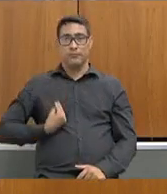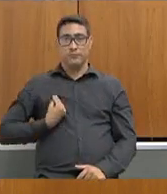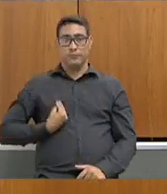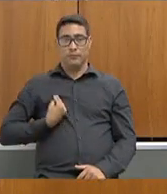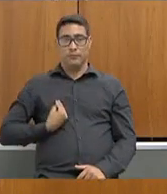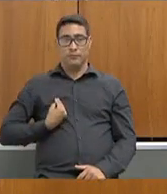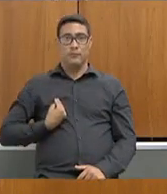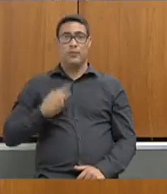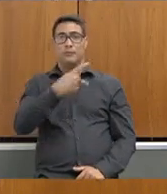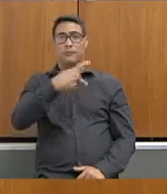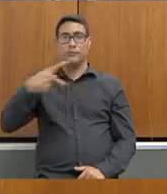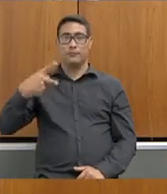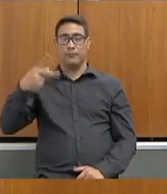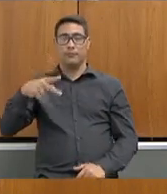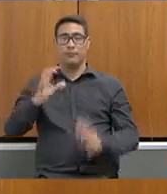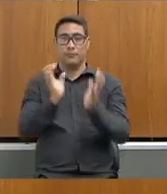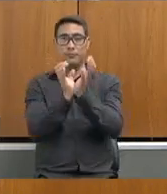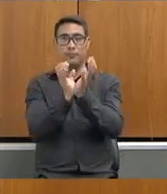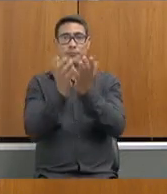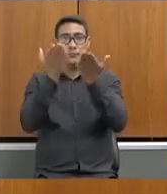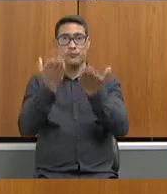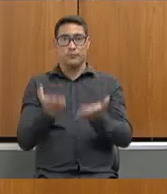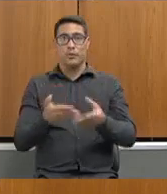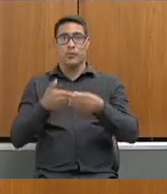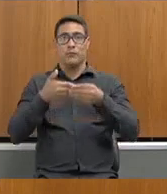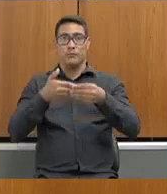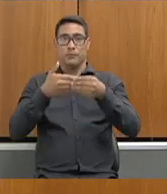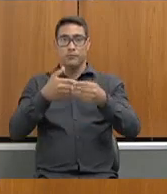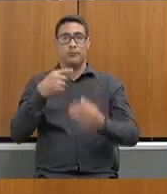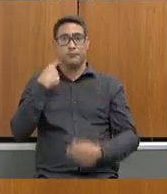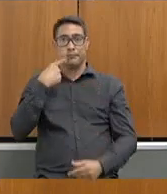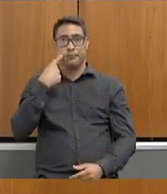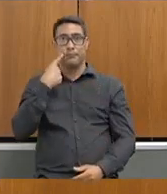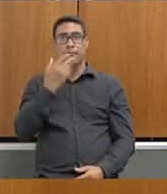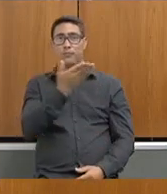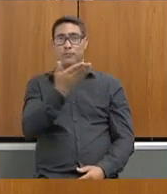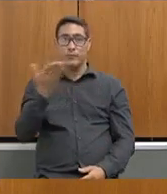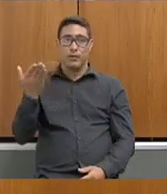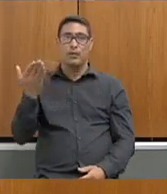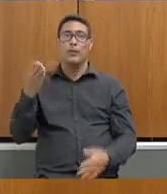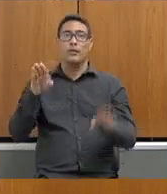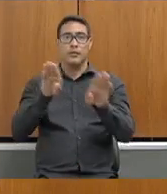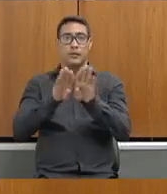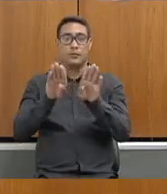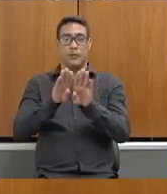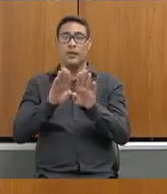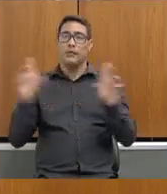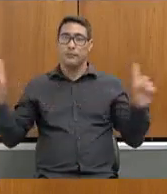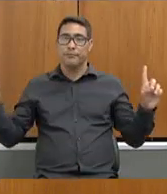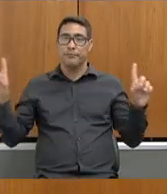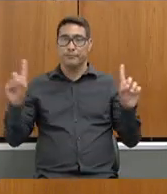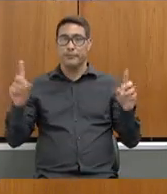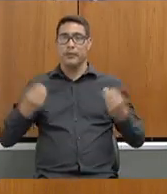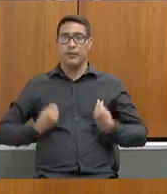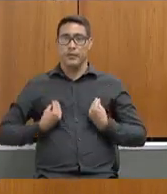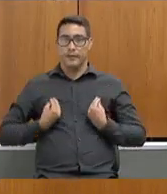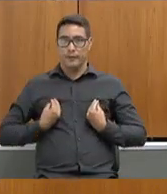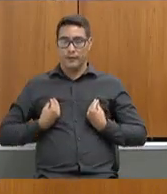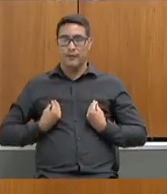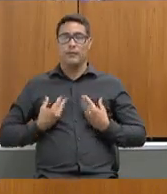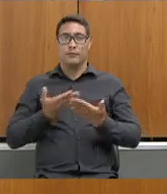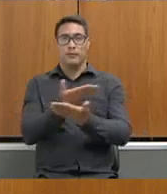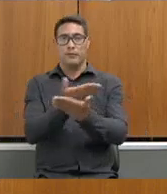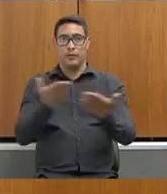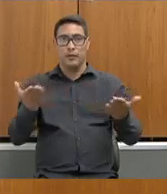comissão. Cumprimento em especial aqui o deputado Dalmo e a deputada Celis, que aqui estão presentes também. Cumprimentar a todos que aqui